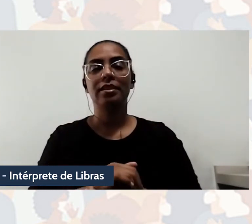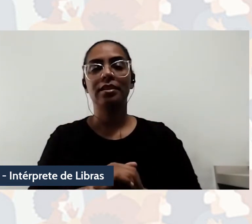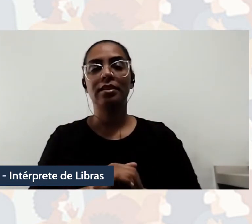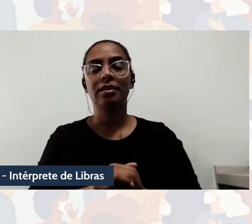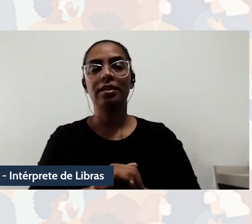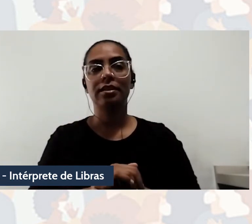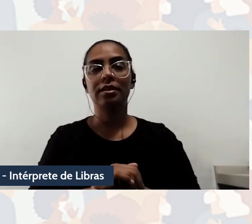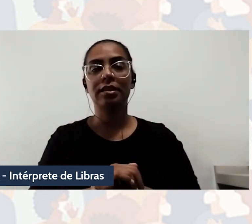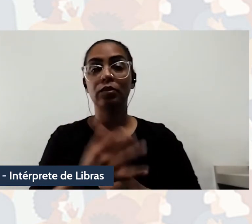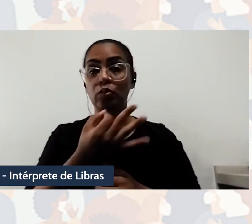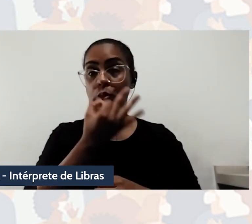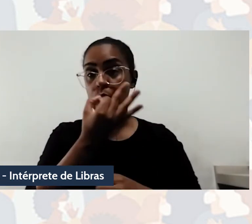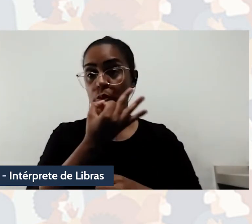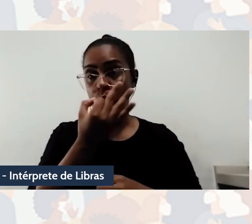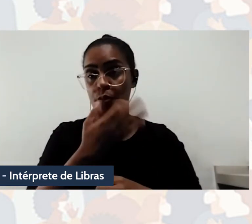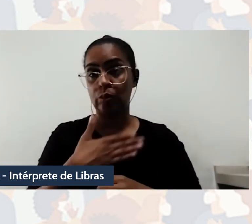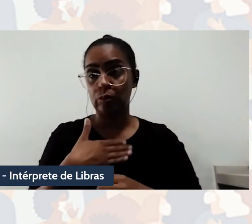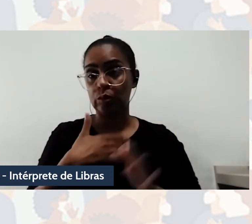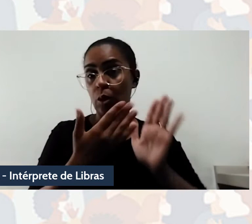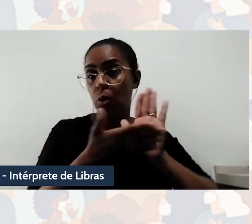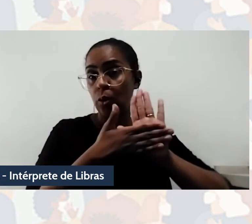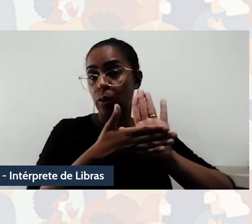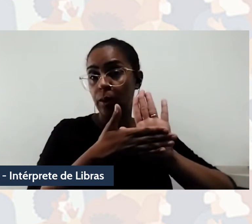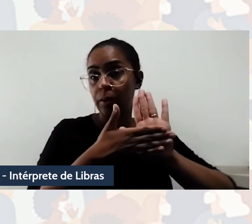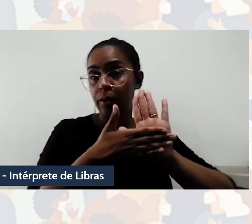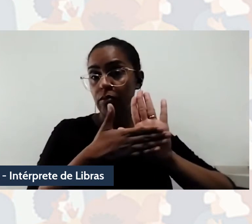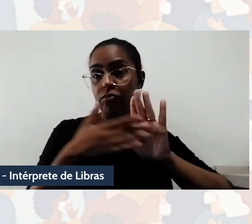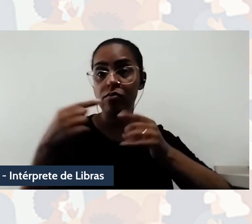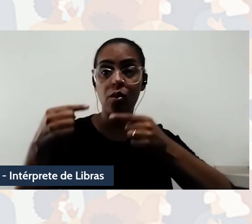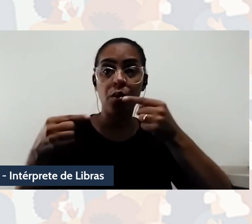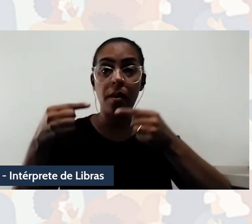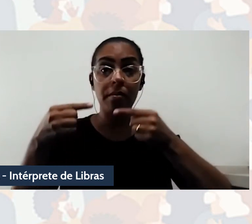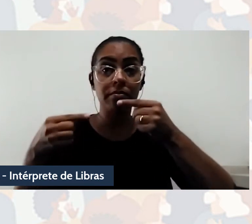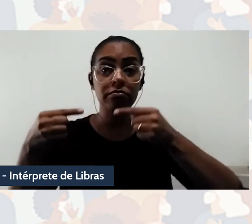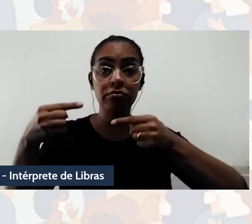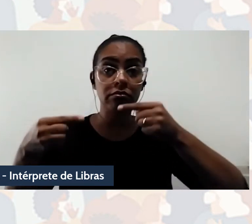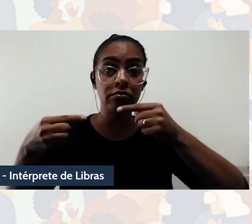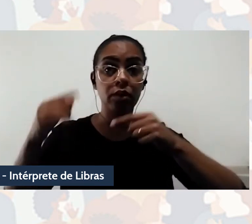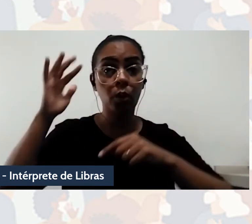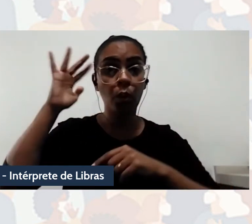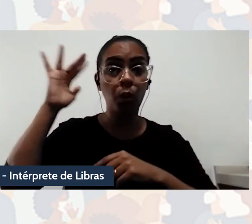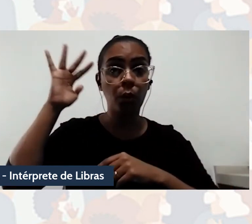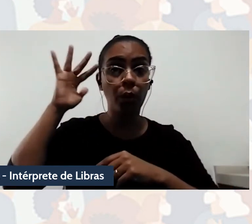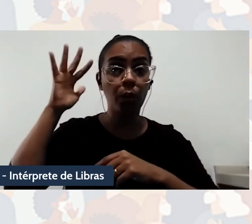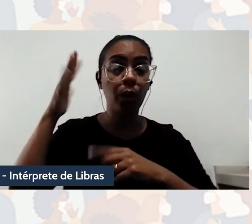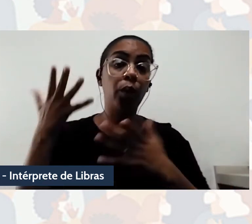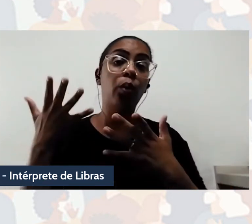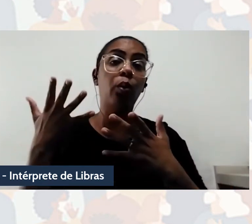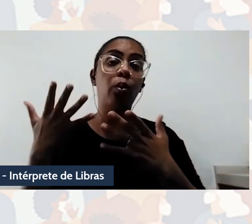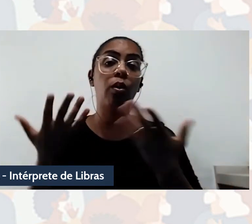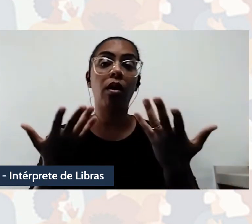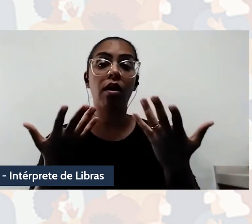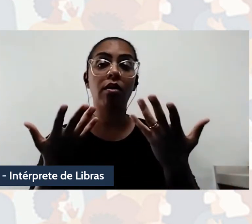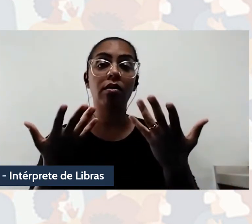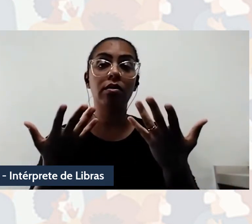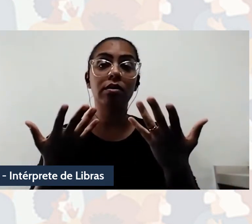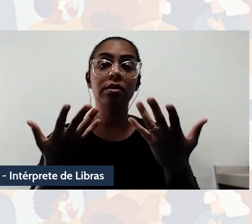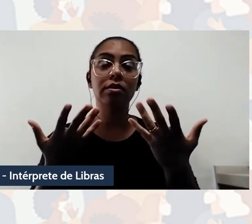alguns princípios para a gente debater e pensar nessas possibilidades de construir, de propor